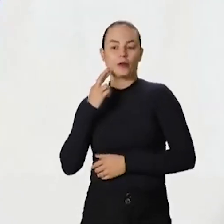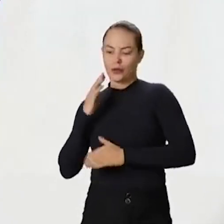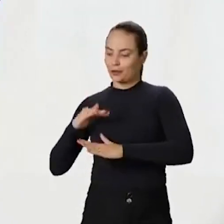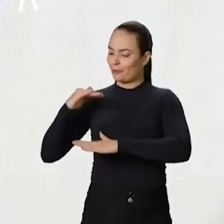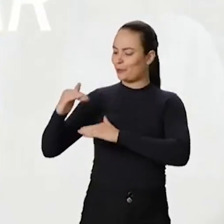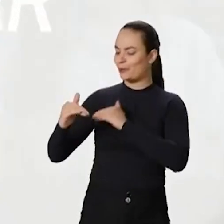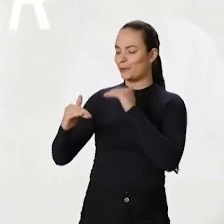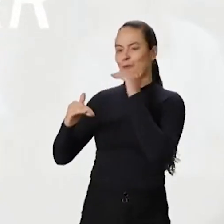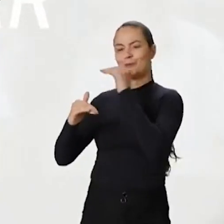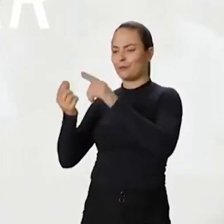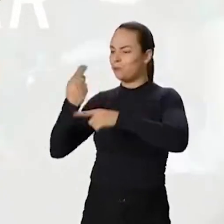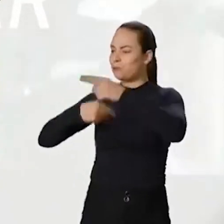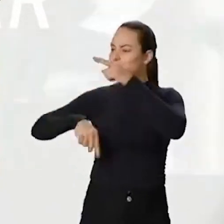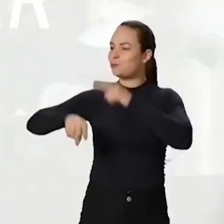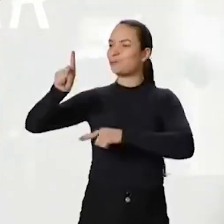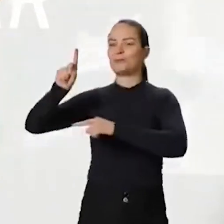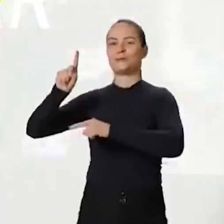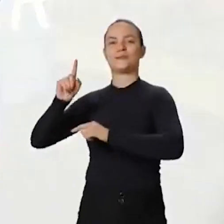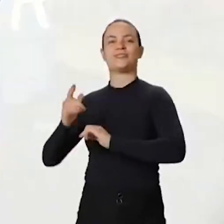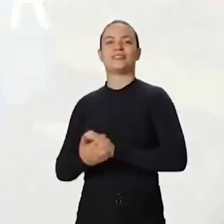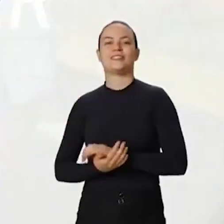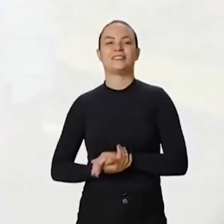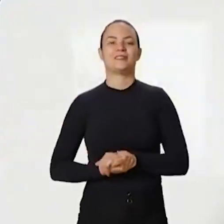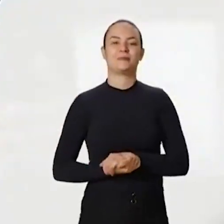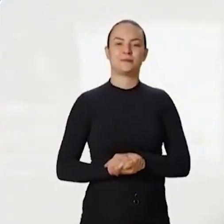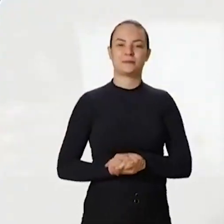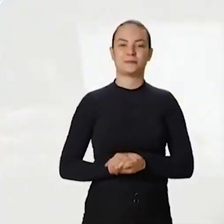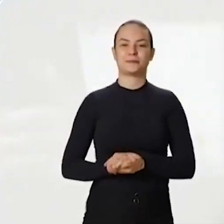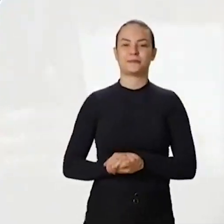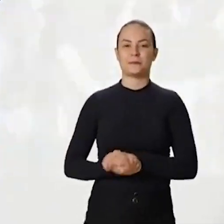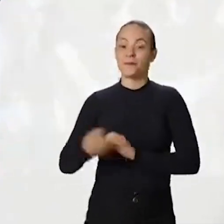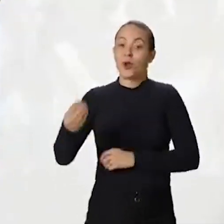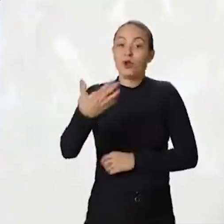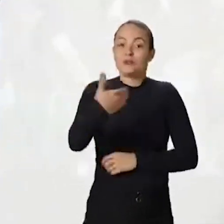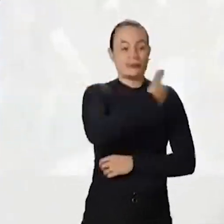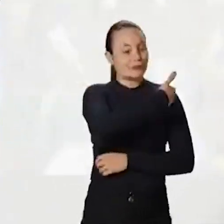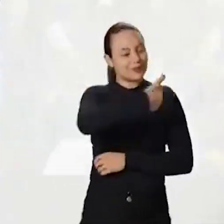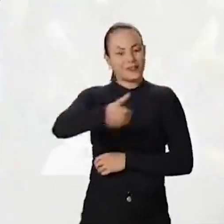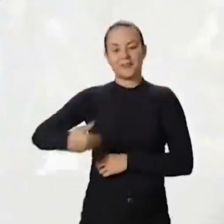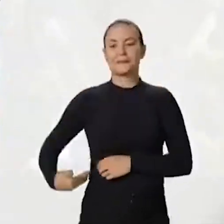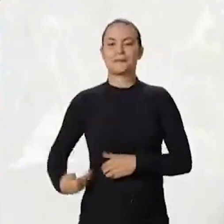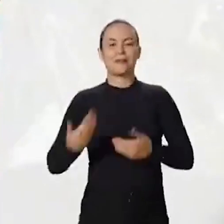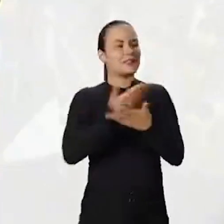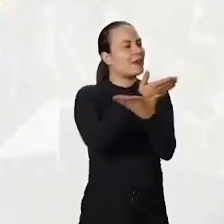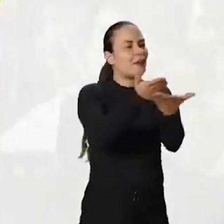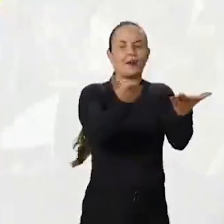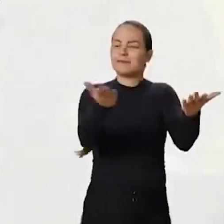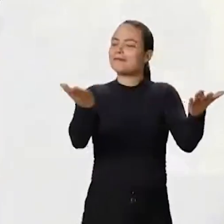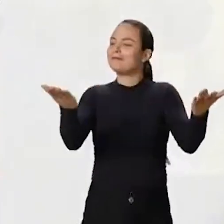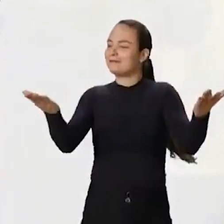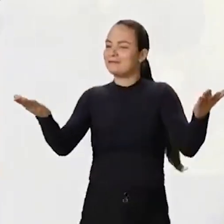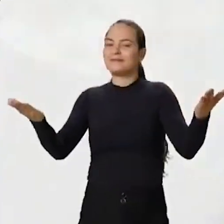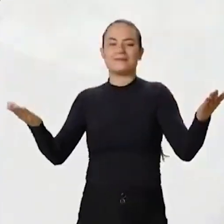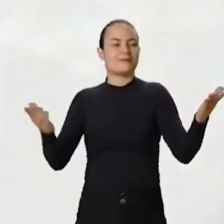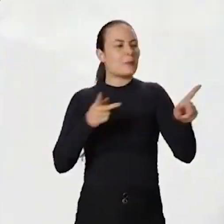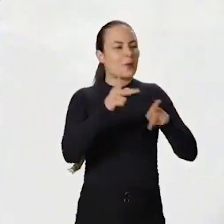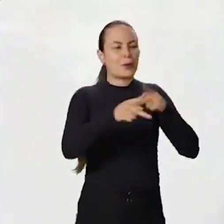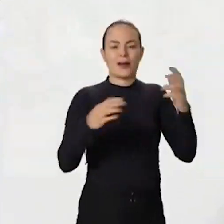prosperar Um novo governo para toda essa gente